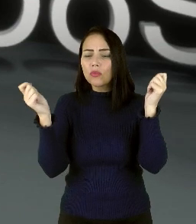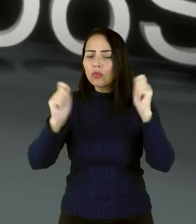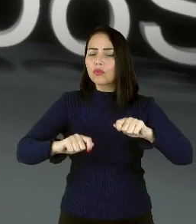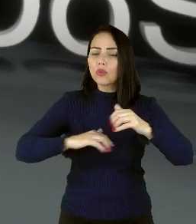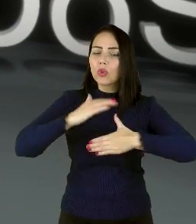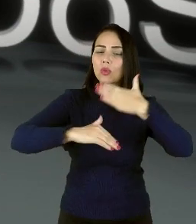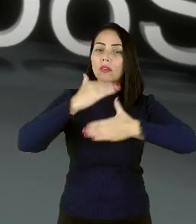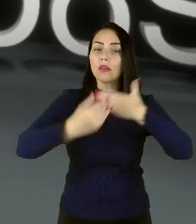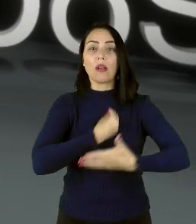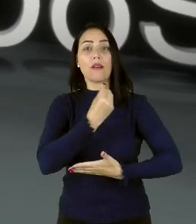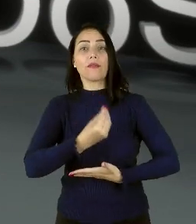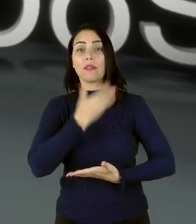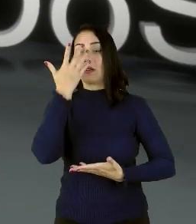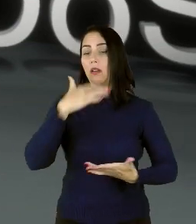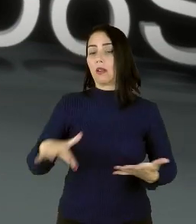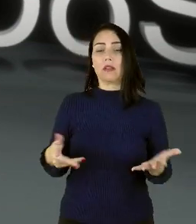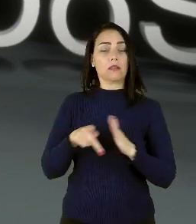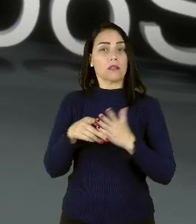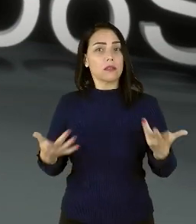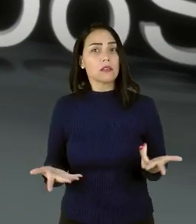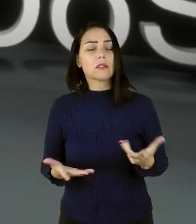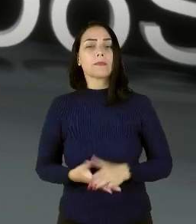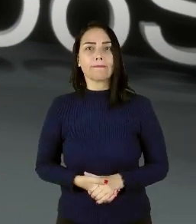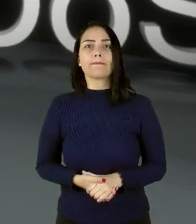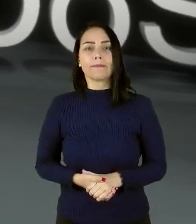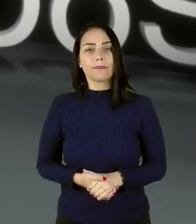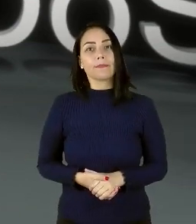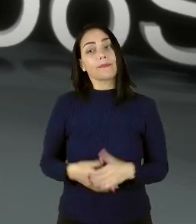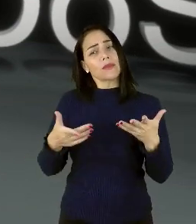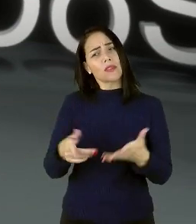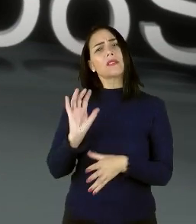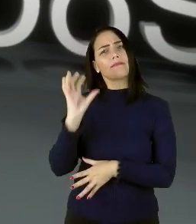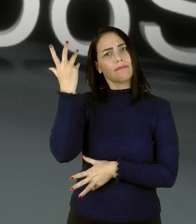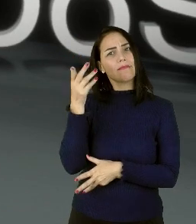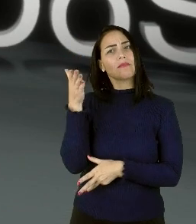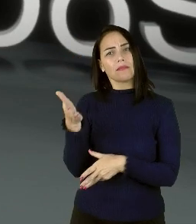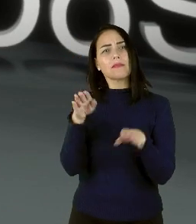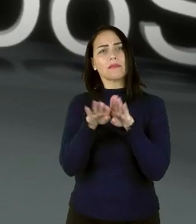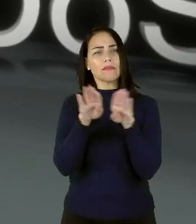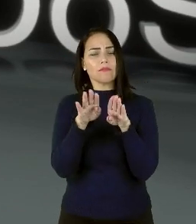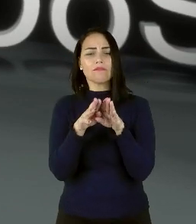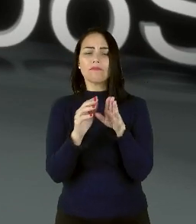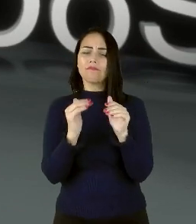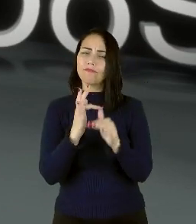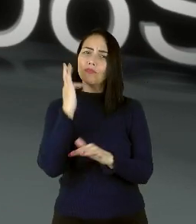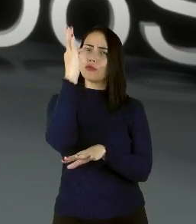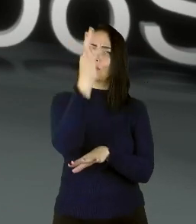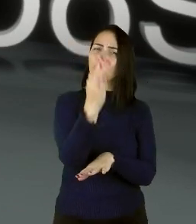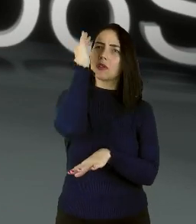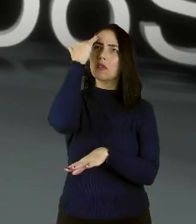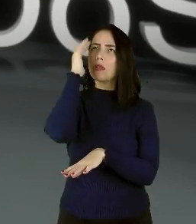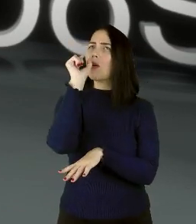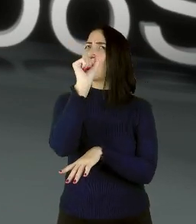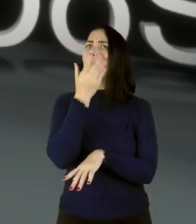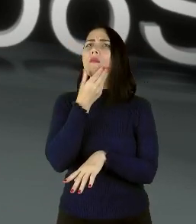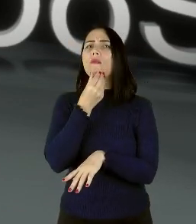de construir e viver suas infâncias. Essas cenas também fizeram finalmente entender o